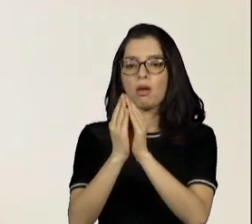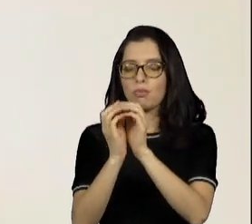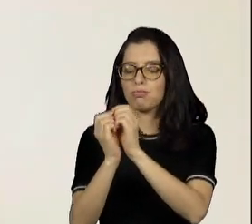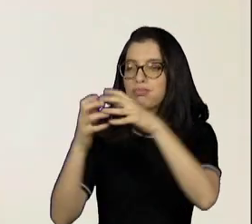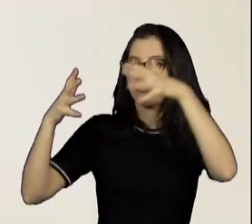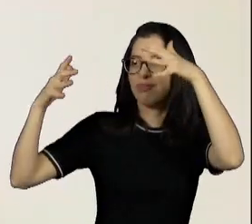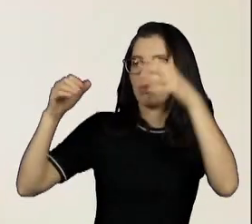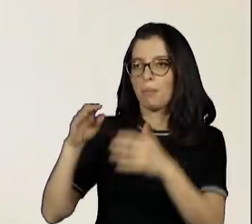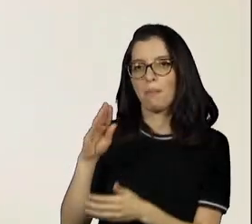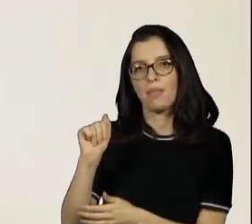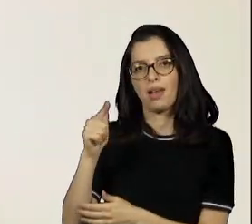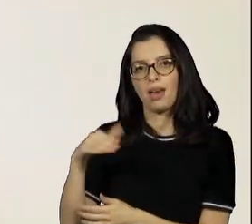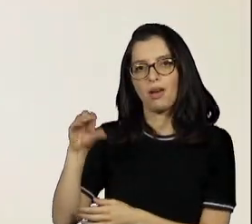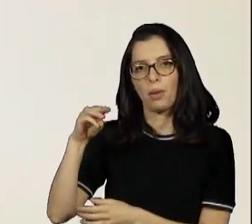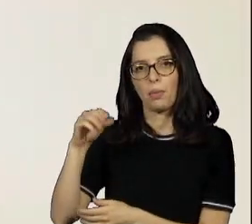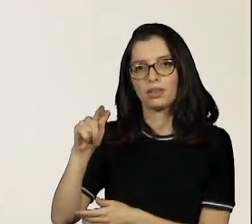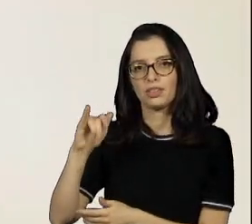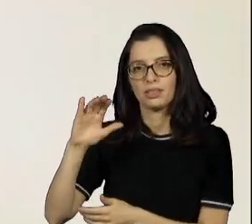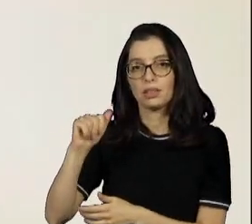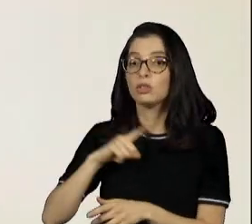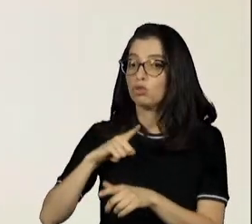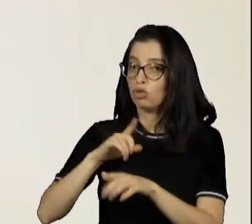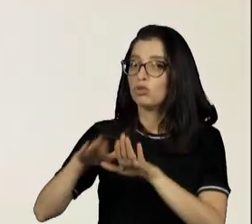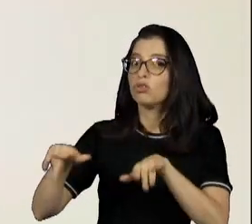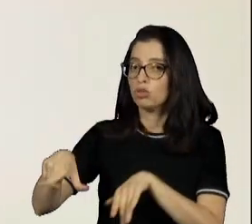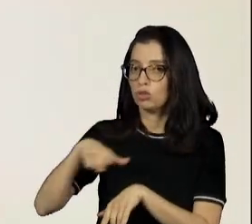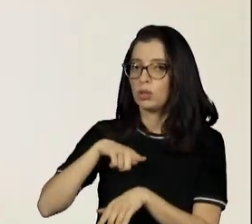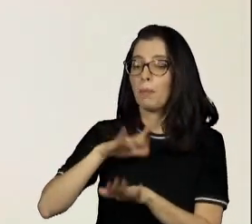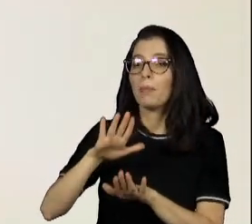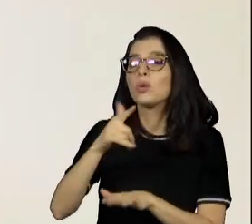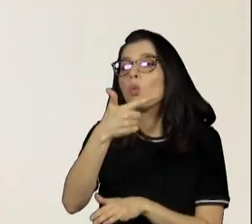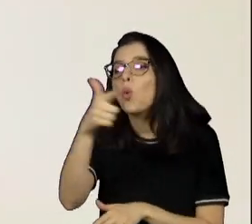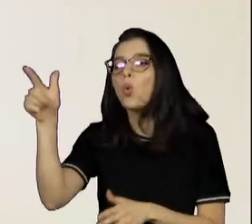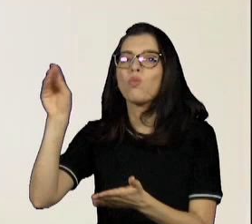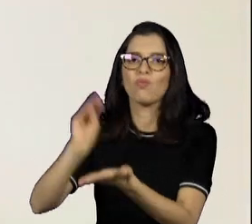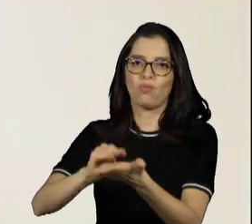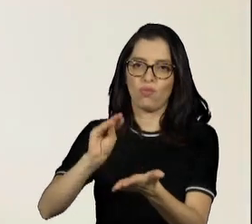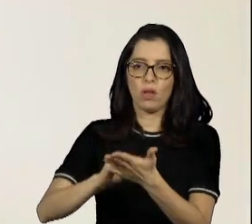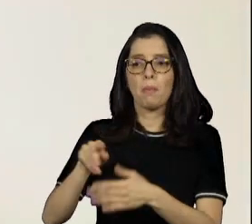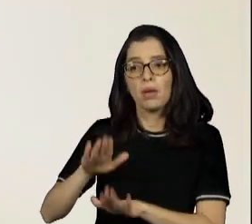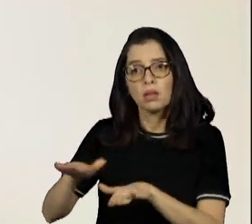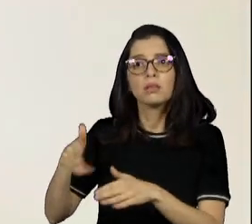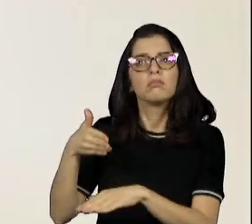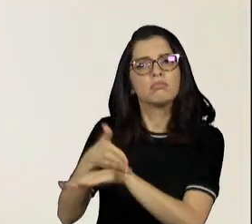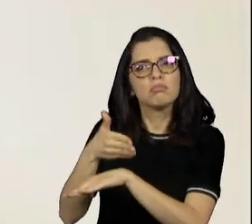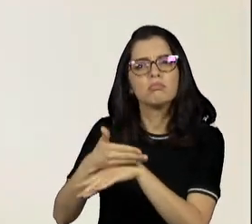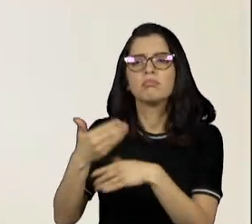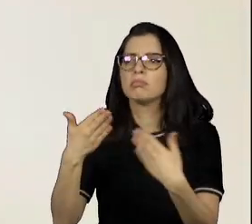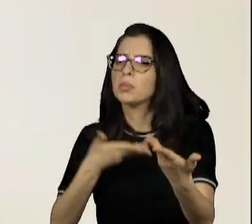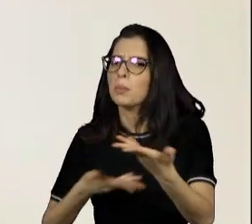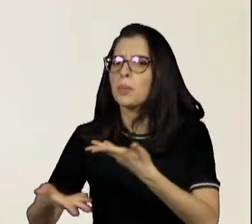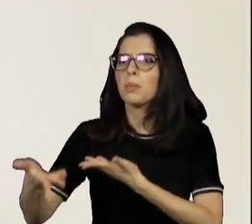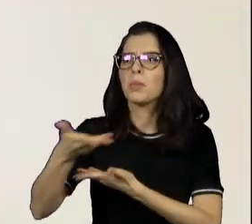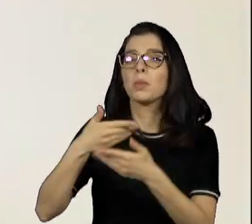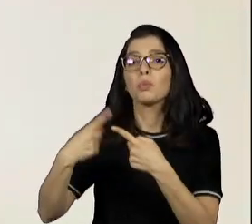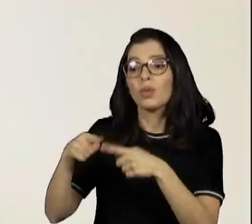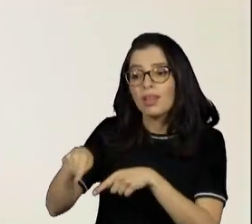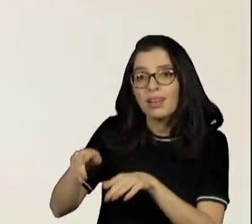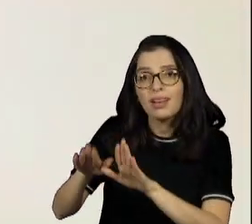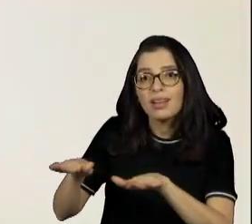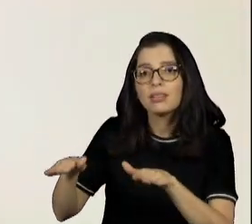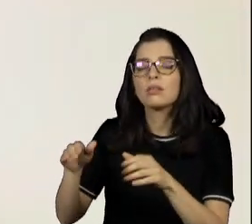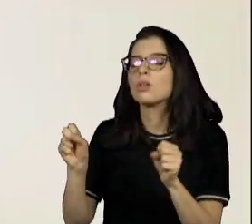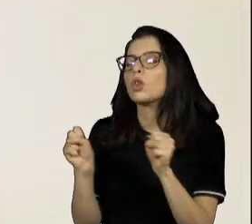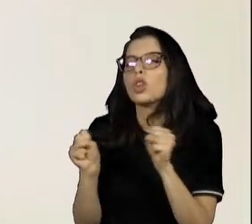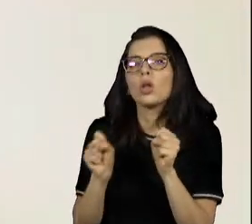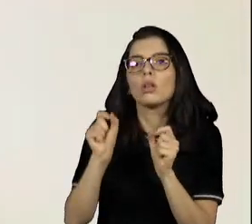fazendo trabalho para a criança, eu sentia muita falta de criança trabalhando para a criança na televisão, que eu acho que uma das coisas que as crianças mais